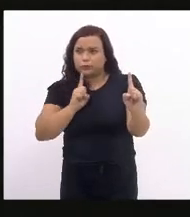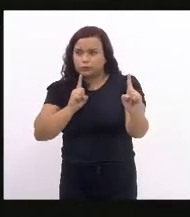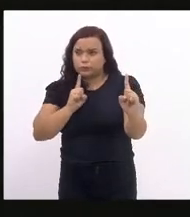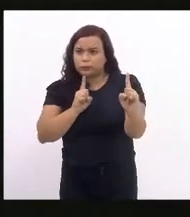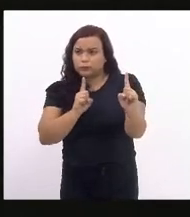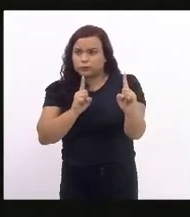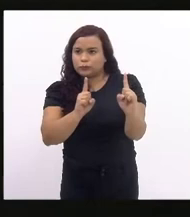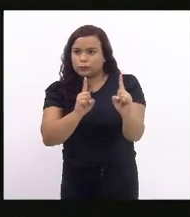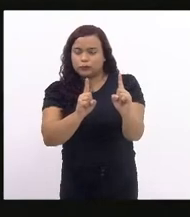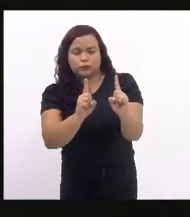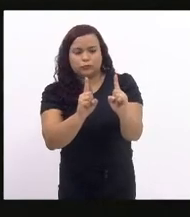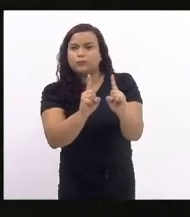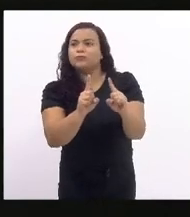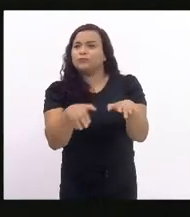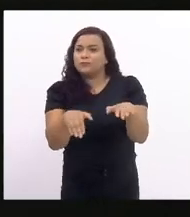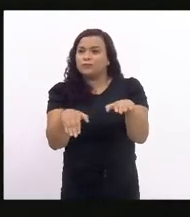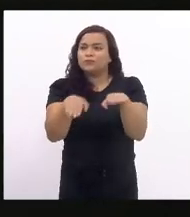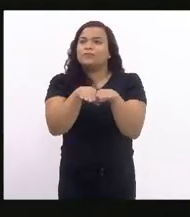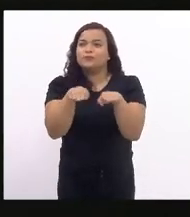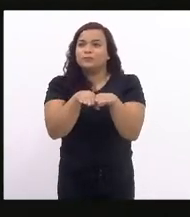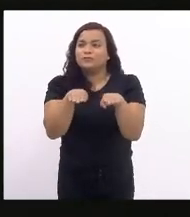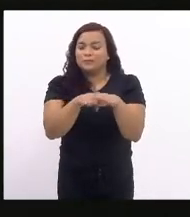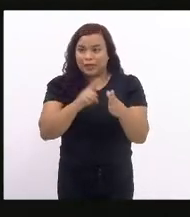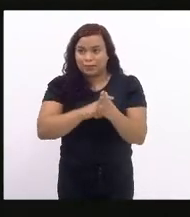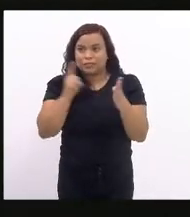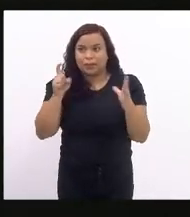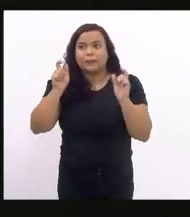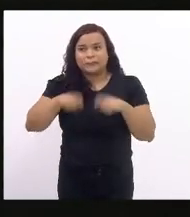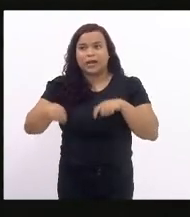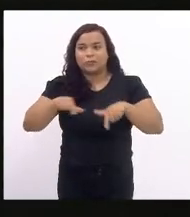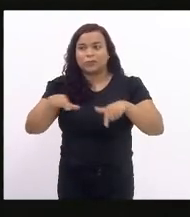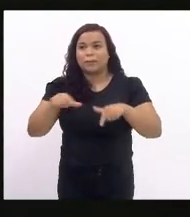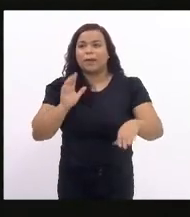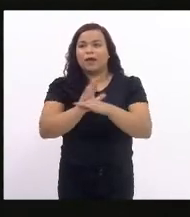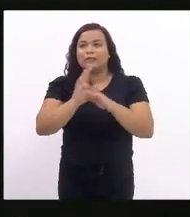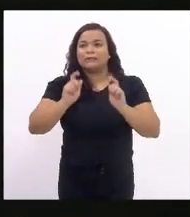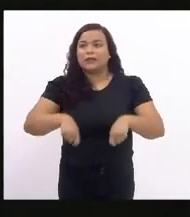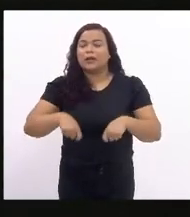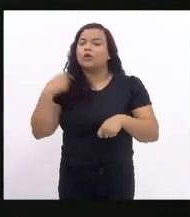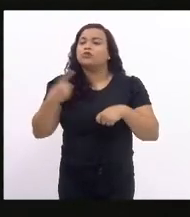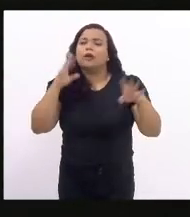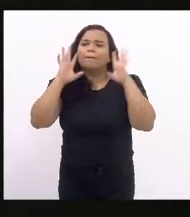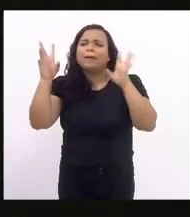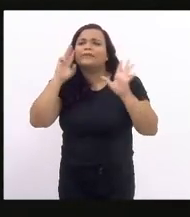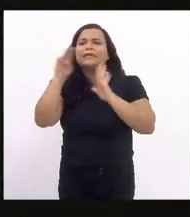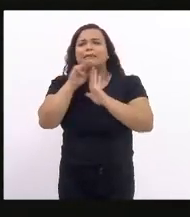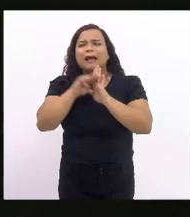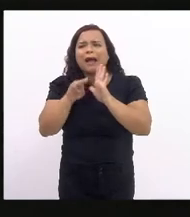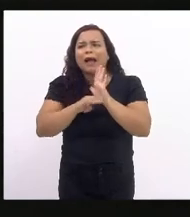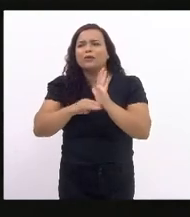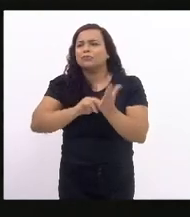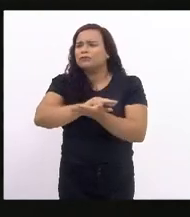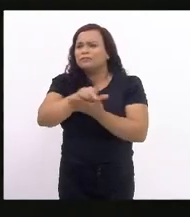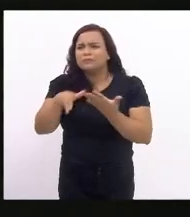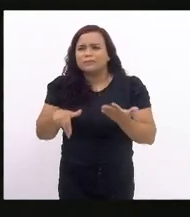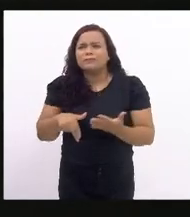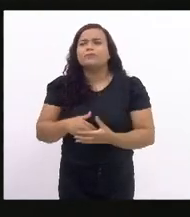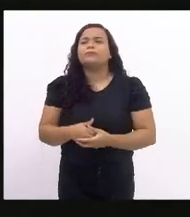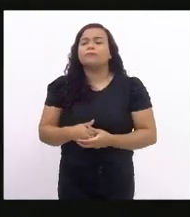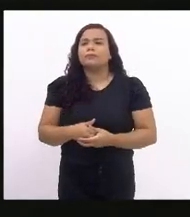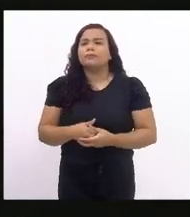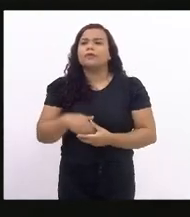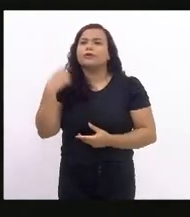garantir uma independência concreta. E quando pensamos nos dados estatísticos desse país